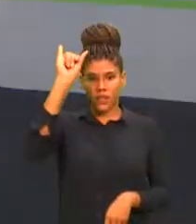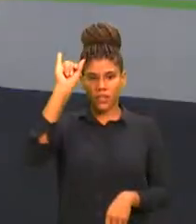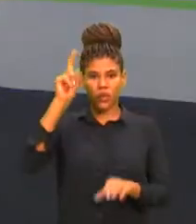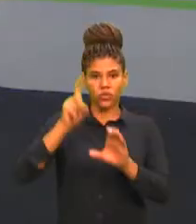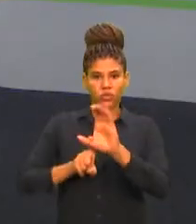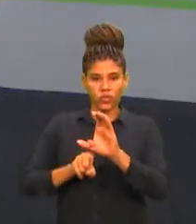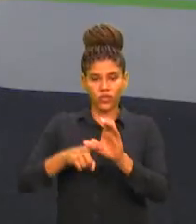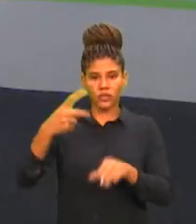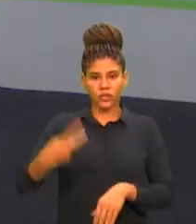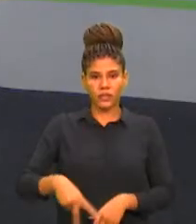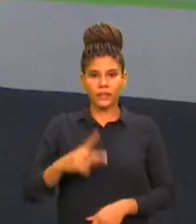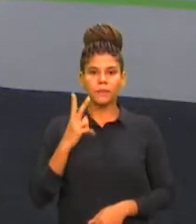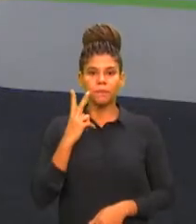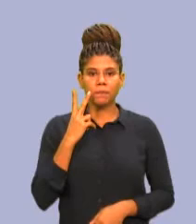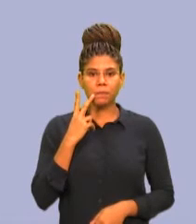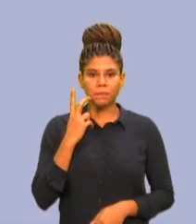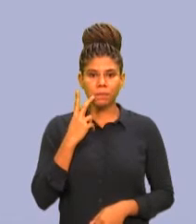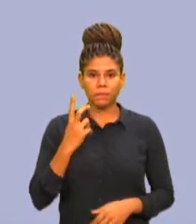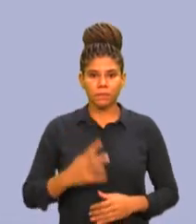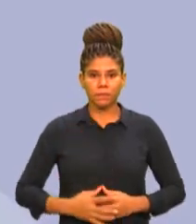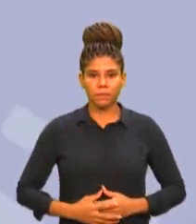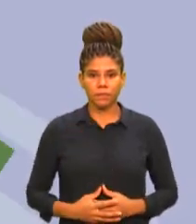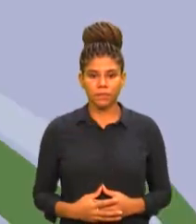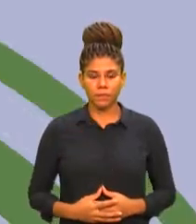A partir de agora no Jornal Assembleia.